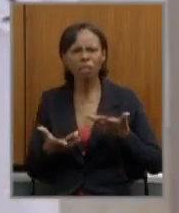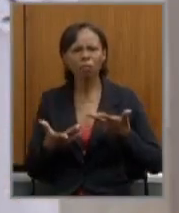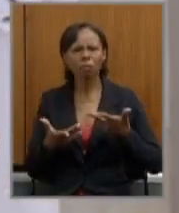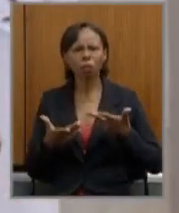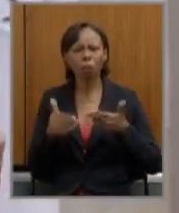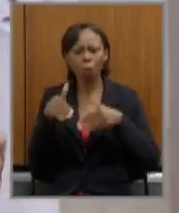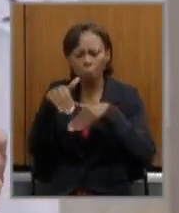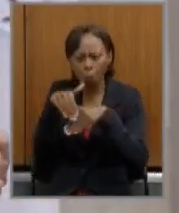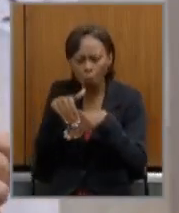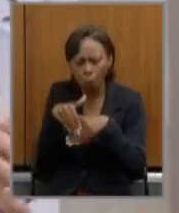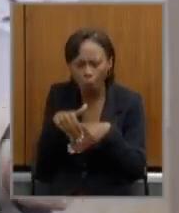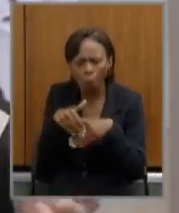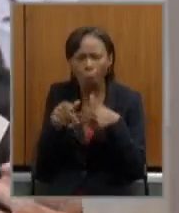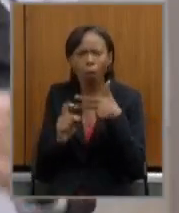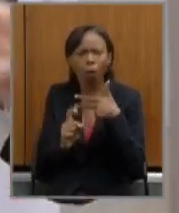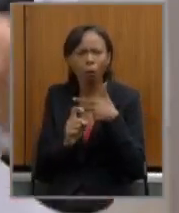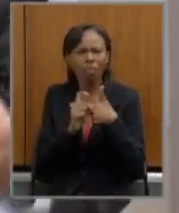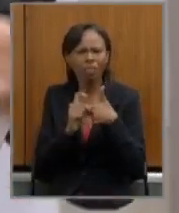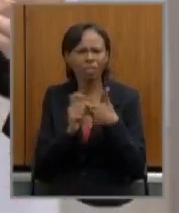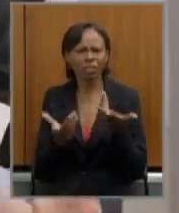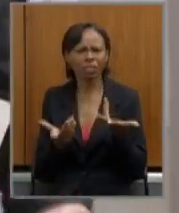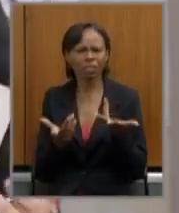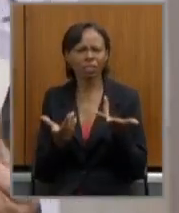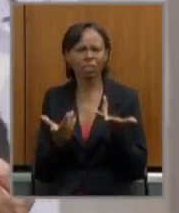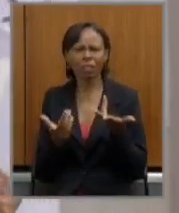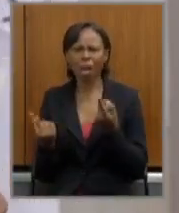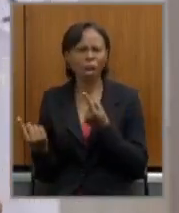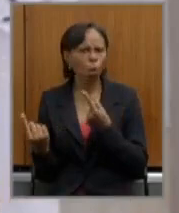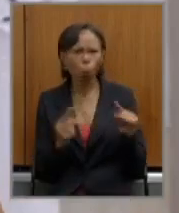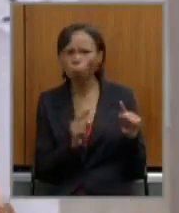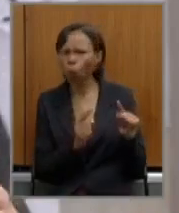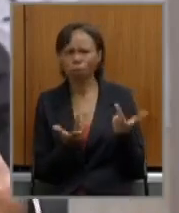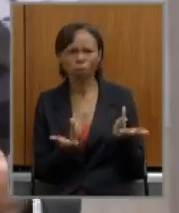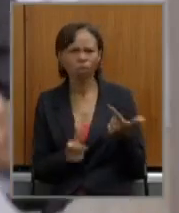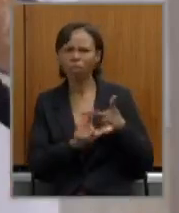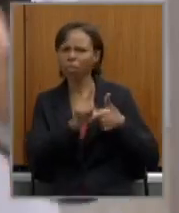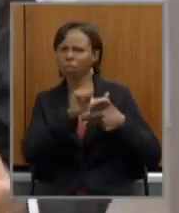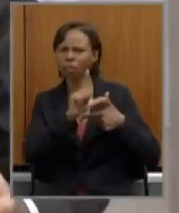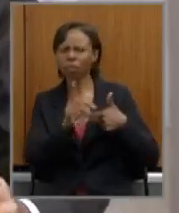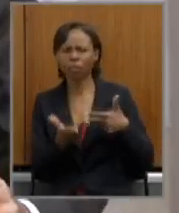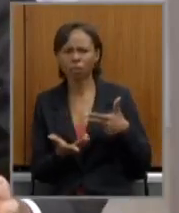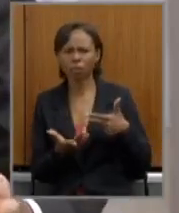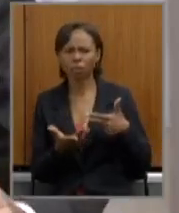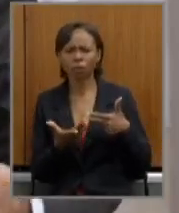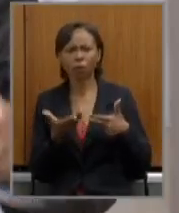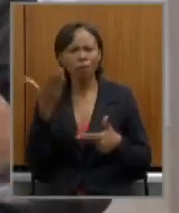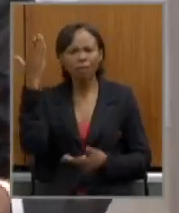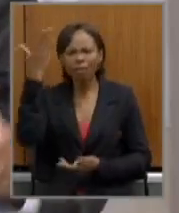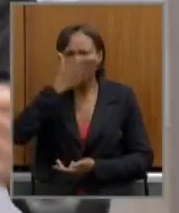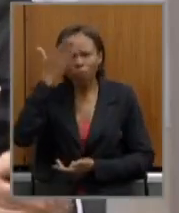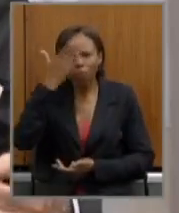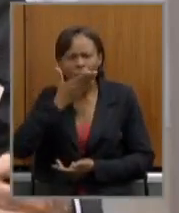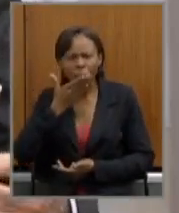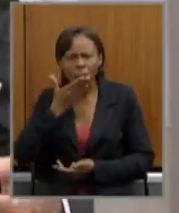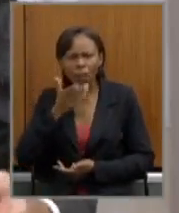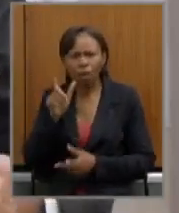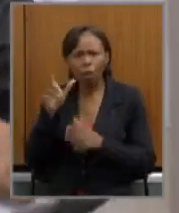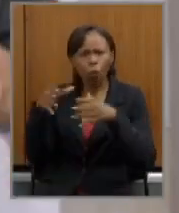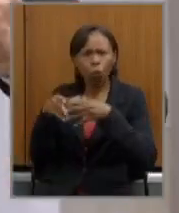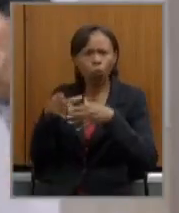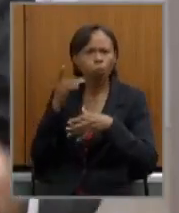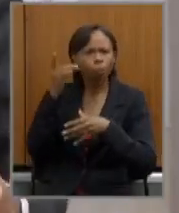executivo isso é um afronta ao poder legislativo e só não enxerga o deputado e a deputada